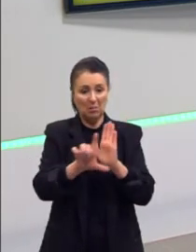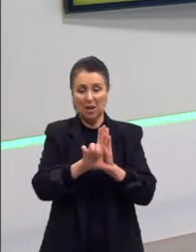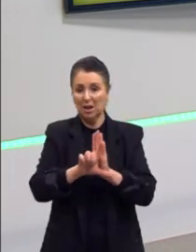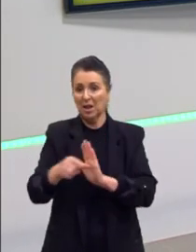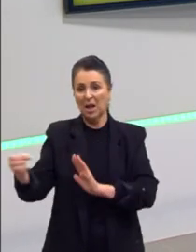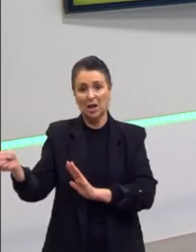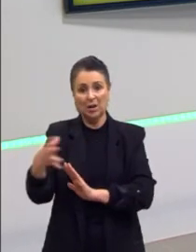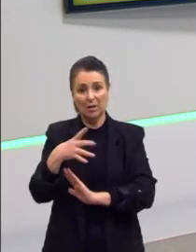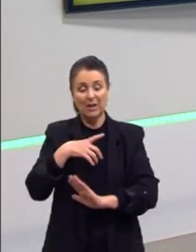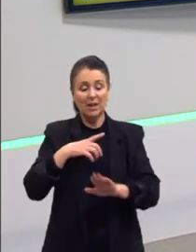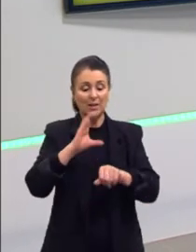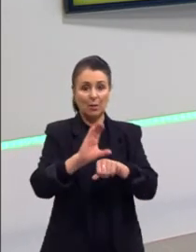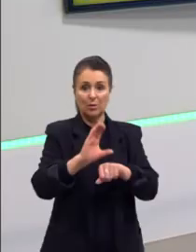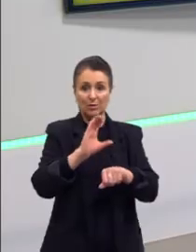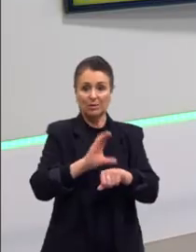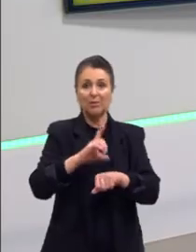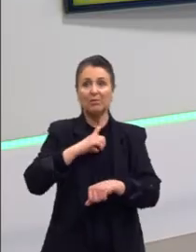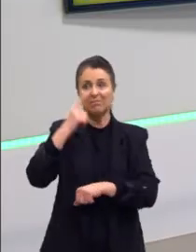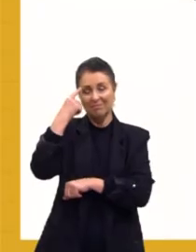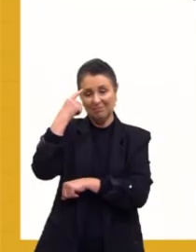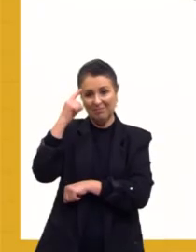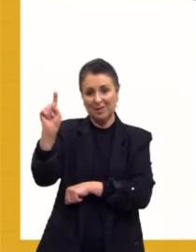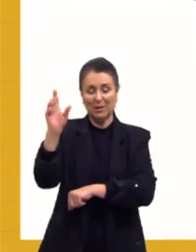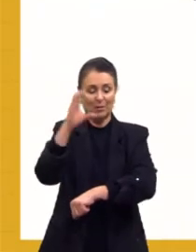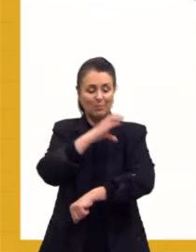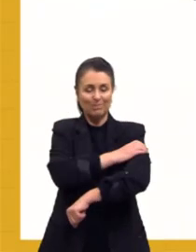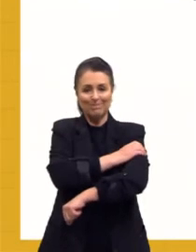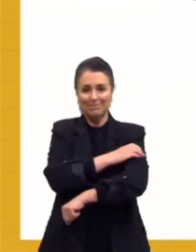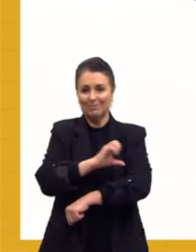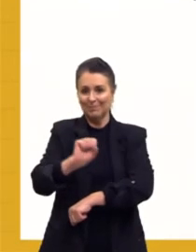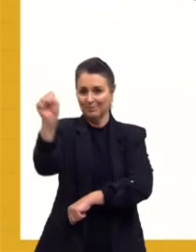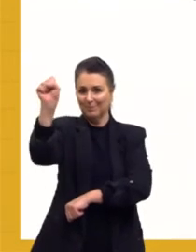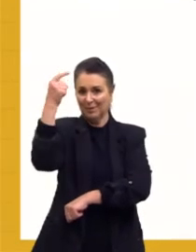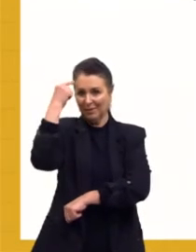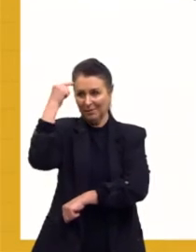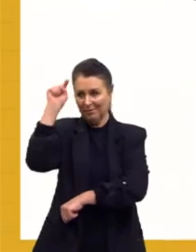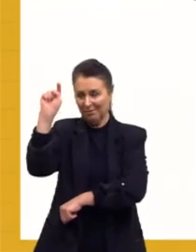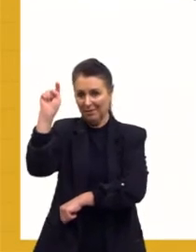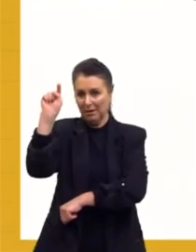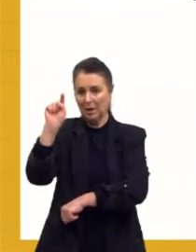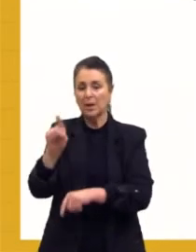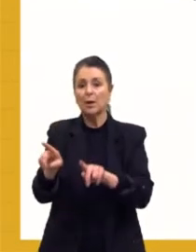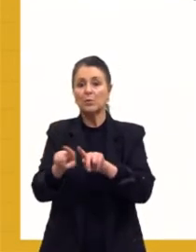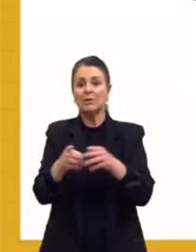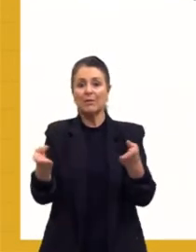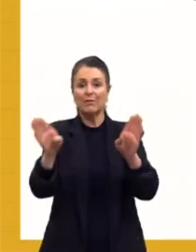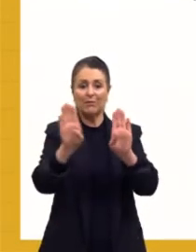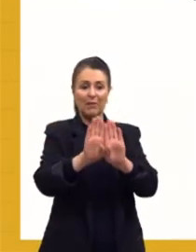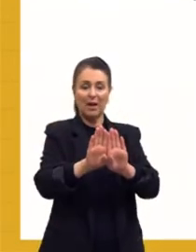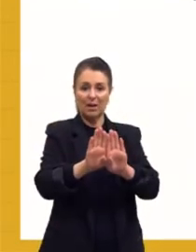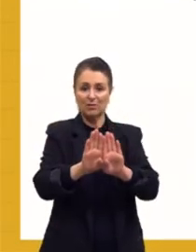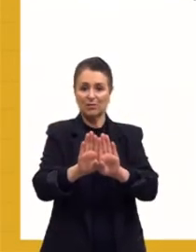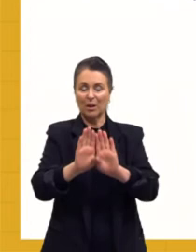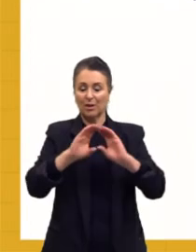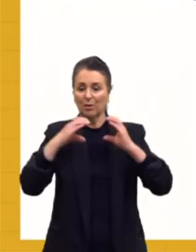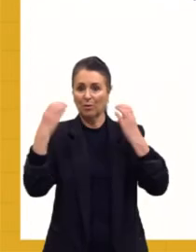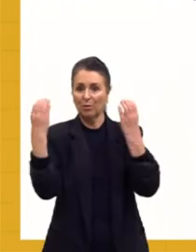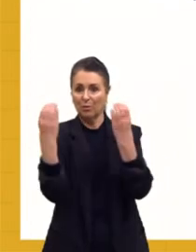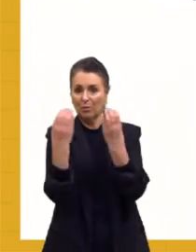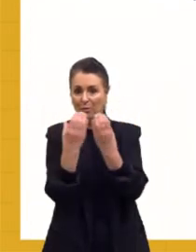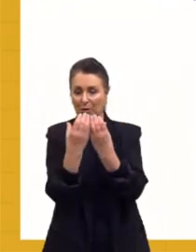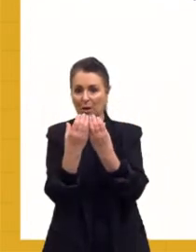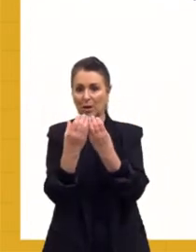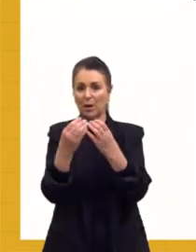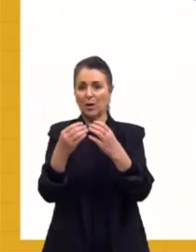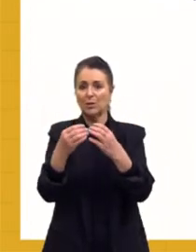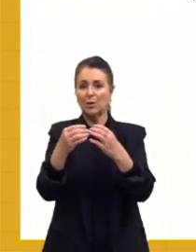tem muita inspiração fascista, e ele aproveita isso também para fechar o Congresso, para dissolver os partidos,